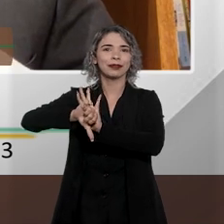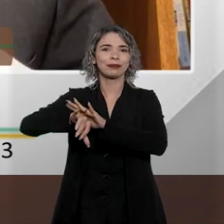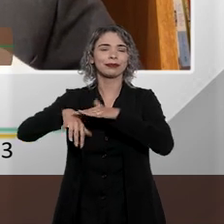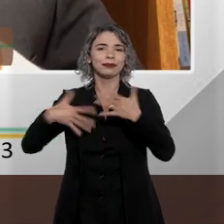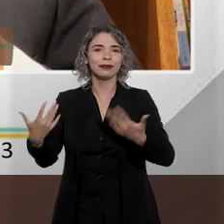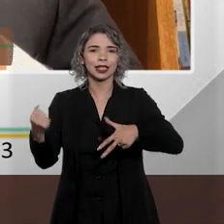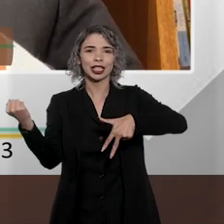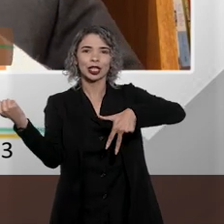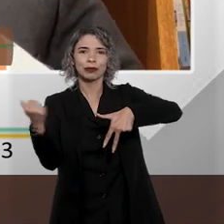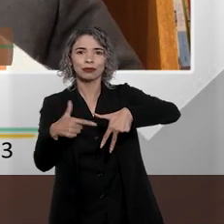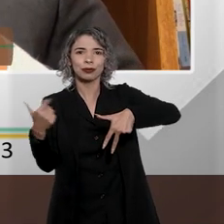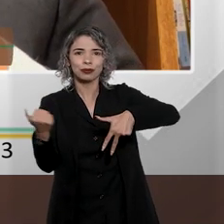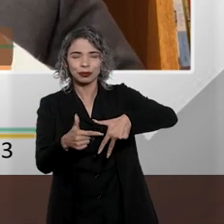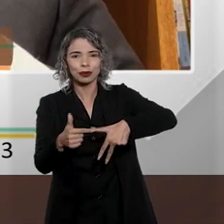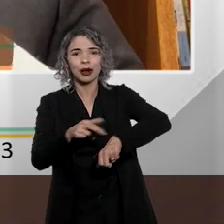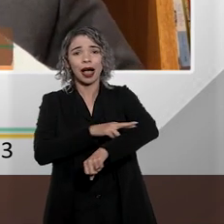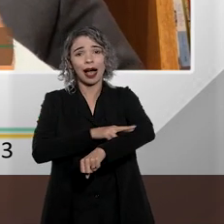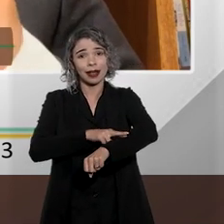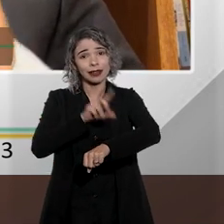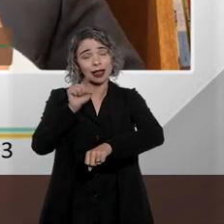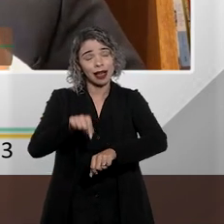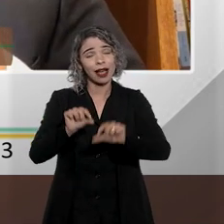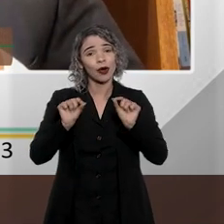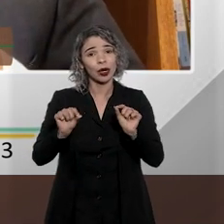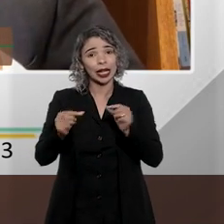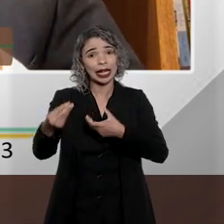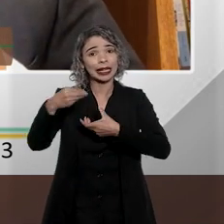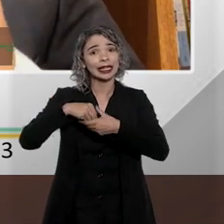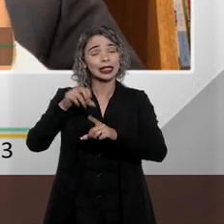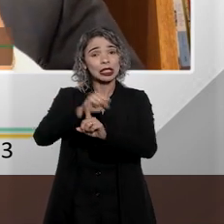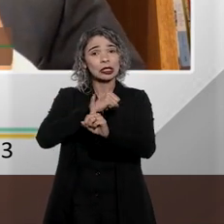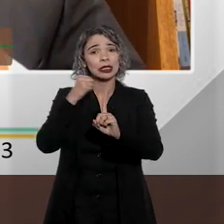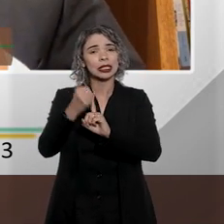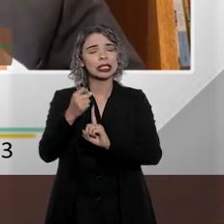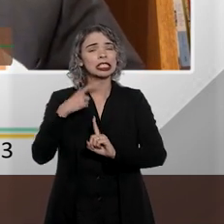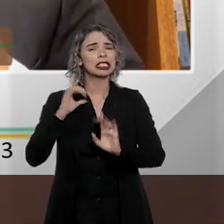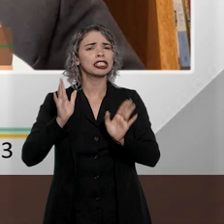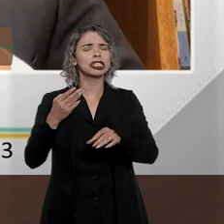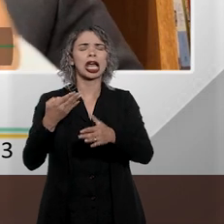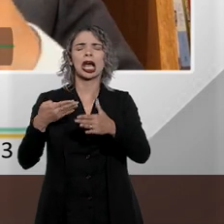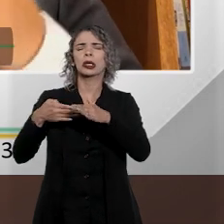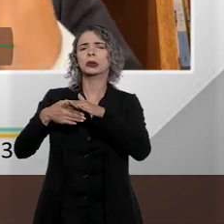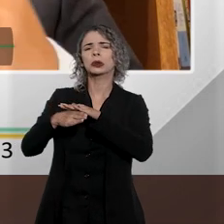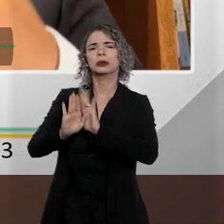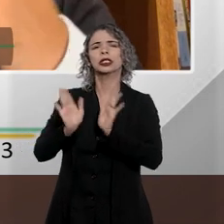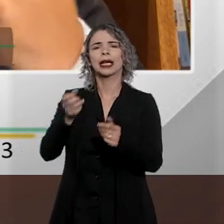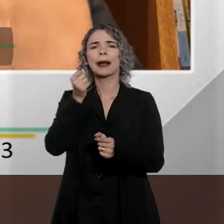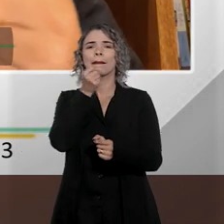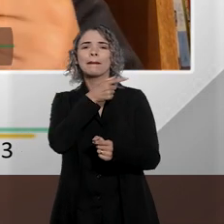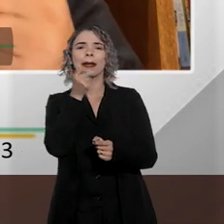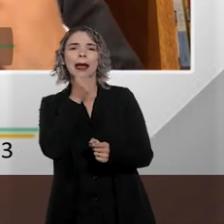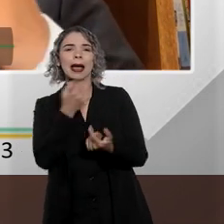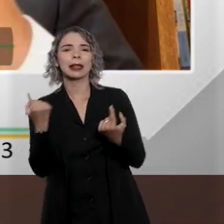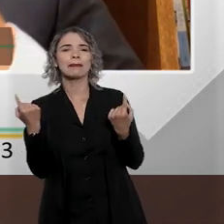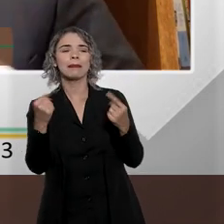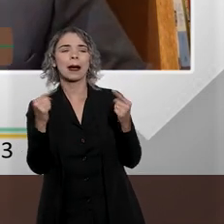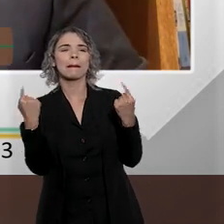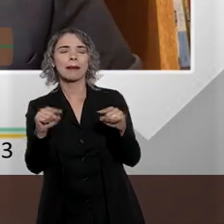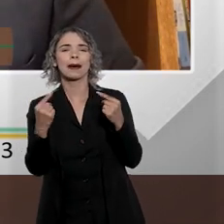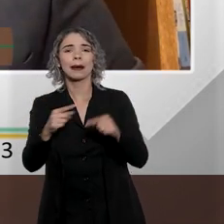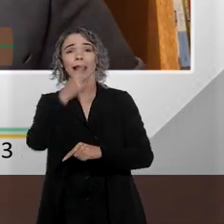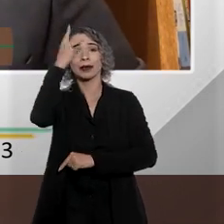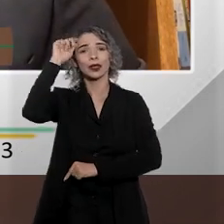a injúria racial, ela vem exatamente em uma sociedade que estava muito acostumada a fazer as piadas ofensivas